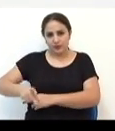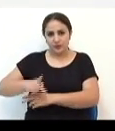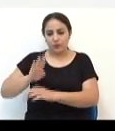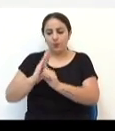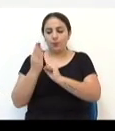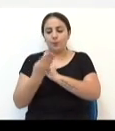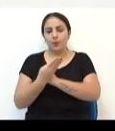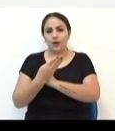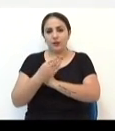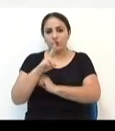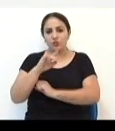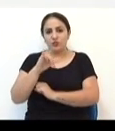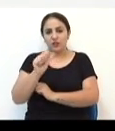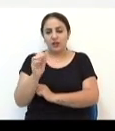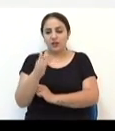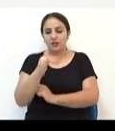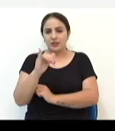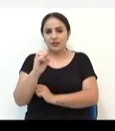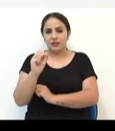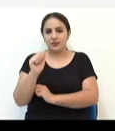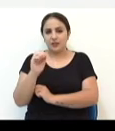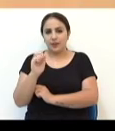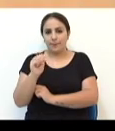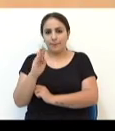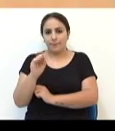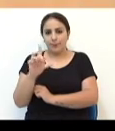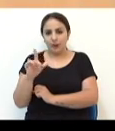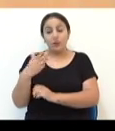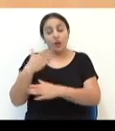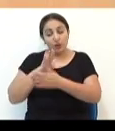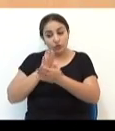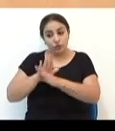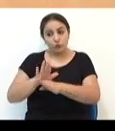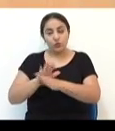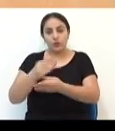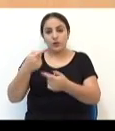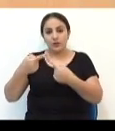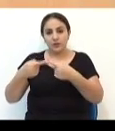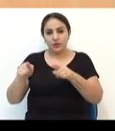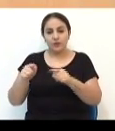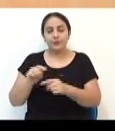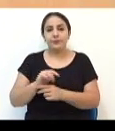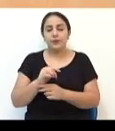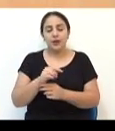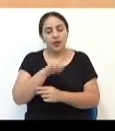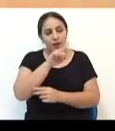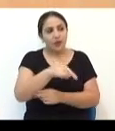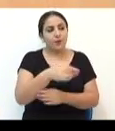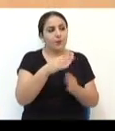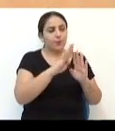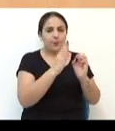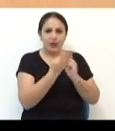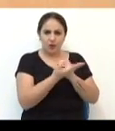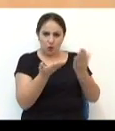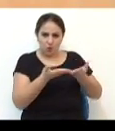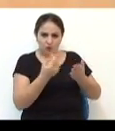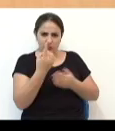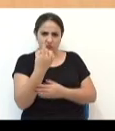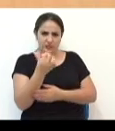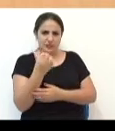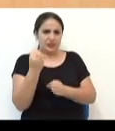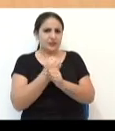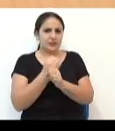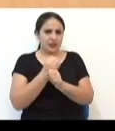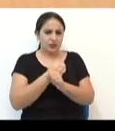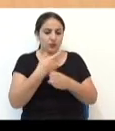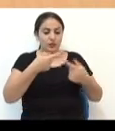Isabel, que também ajudou a fundar. É, o bairro Vila Isabel, hoje ela tem 16 anos, ela foi fundada em